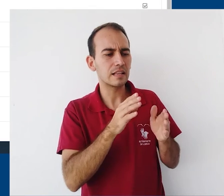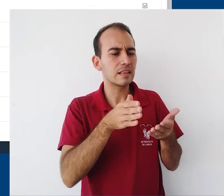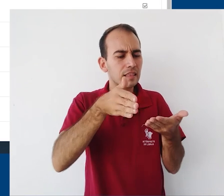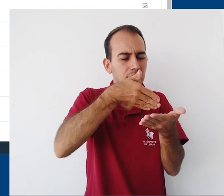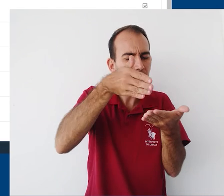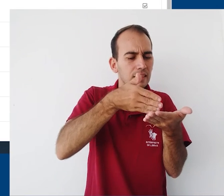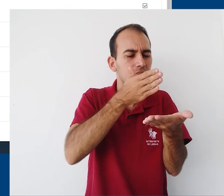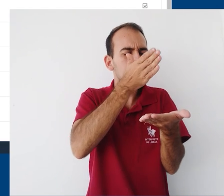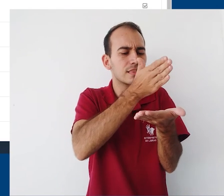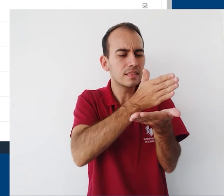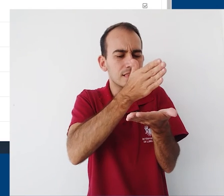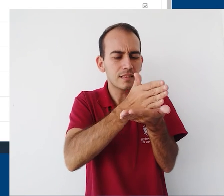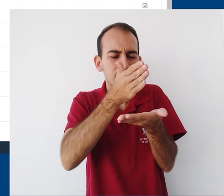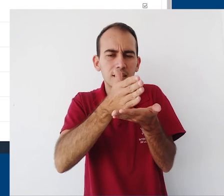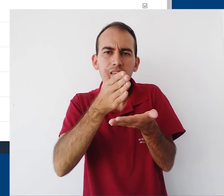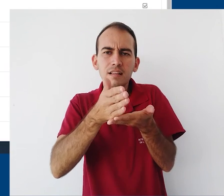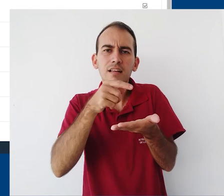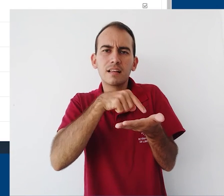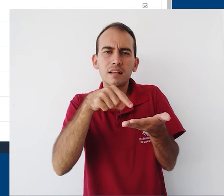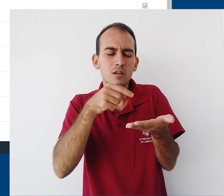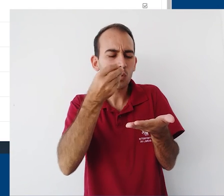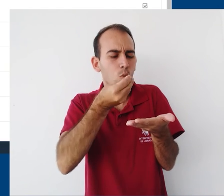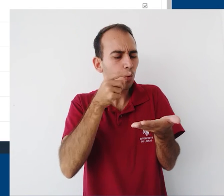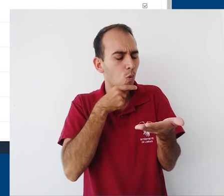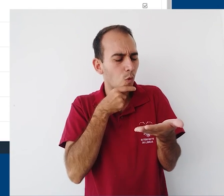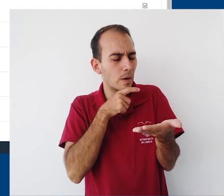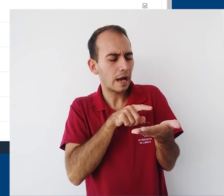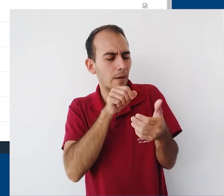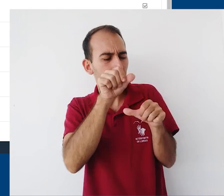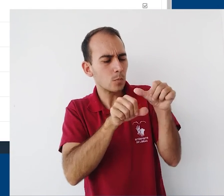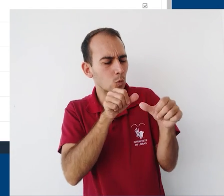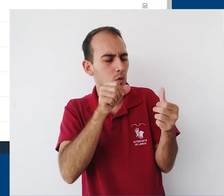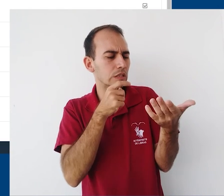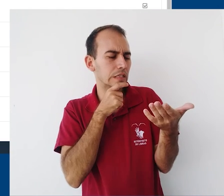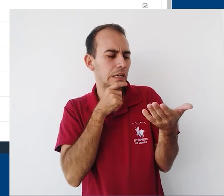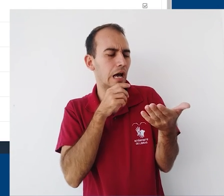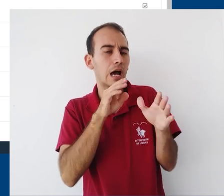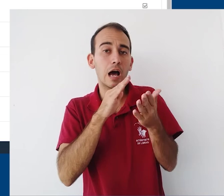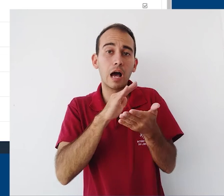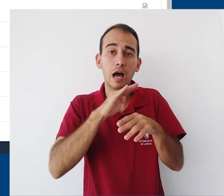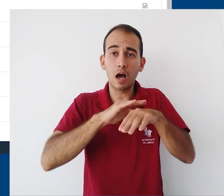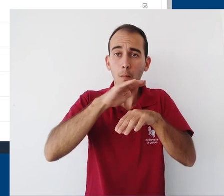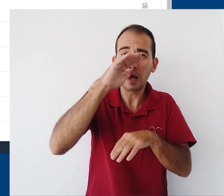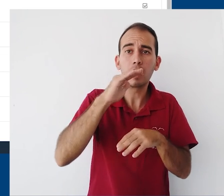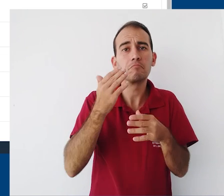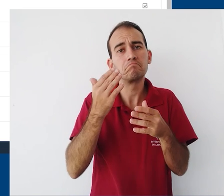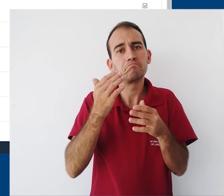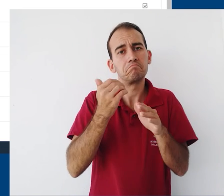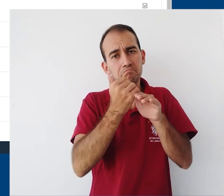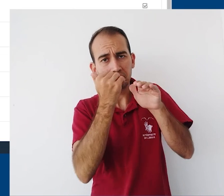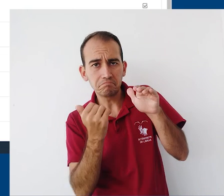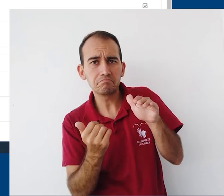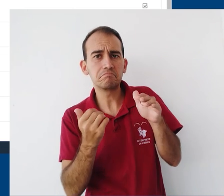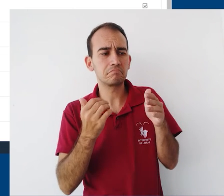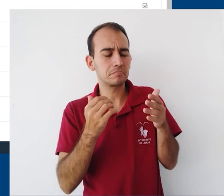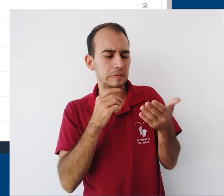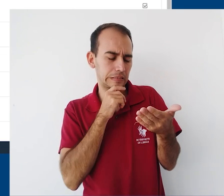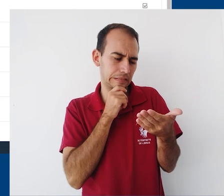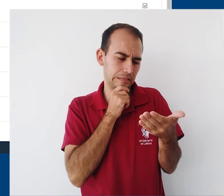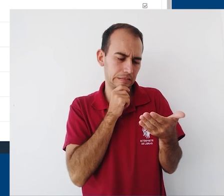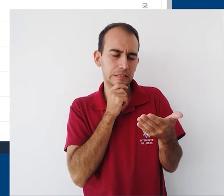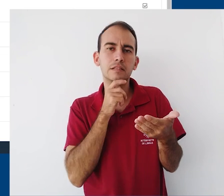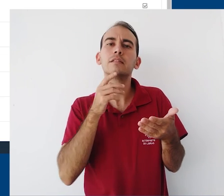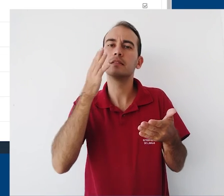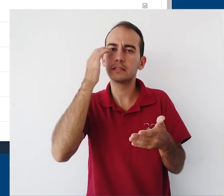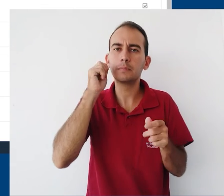existem exceções, onde existem, assim, onde é necessário forçar uma nota. E esses seriam os conhecimentos básicos que